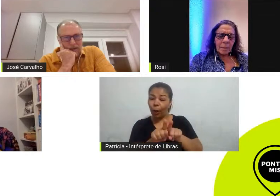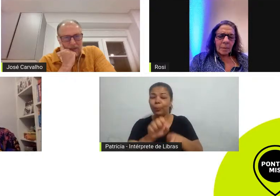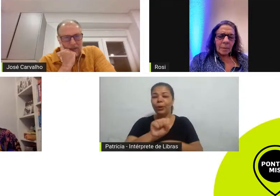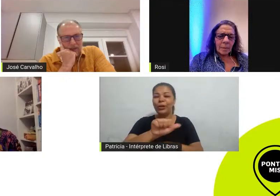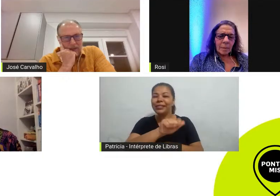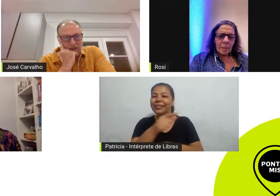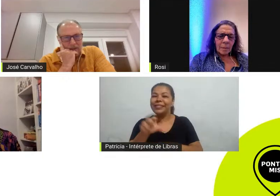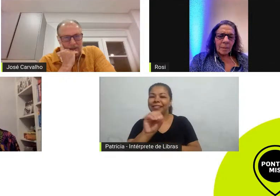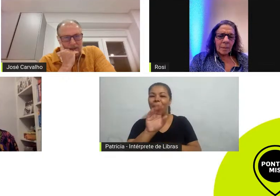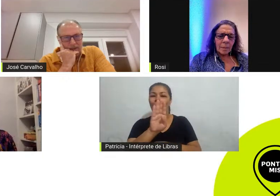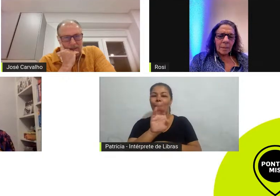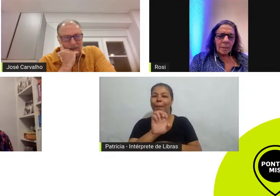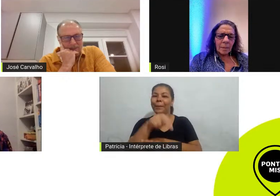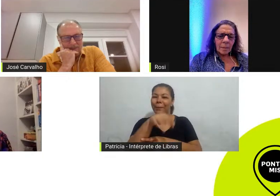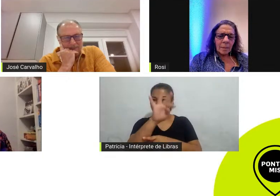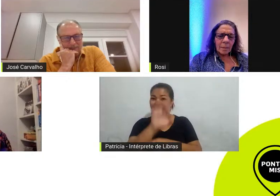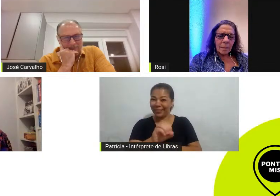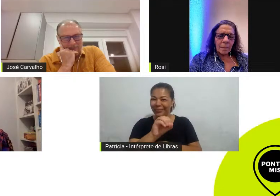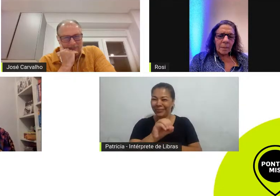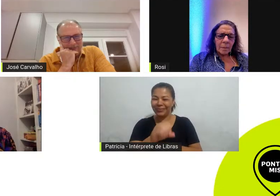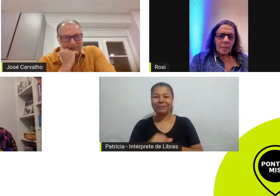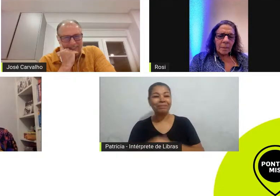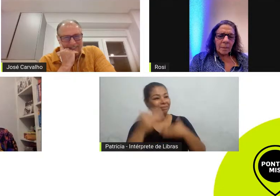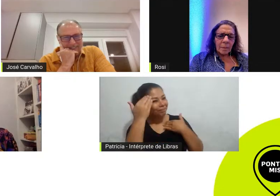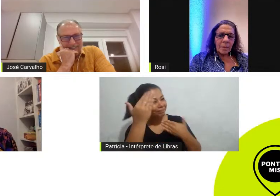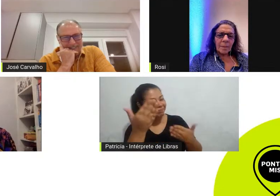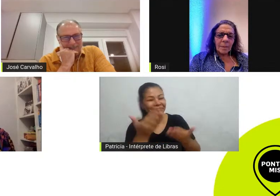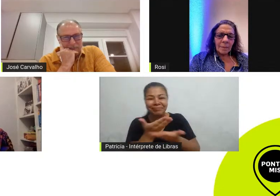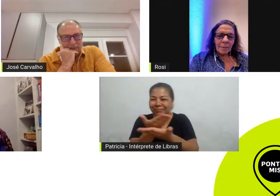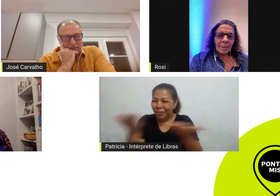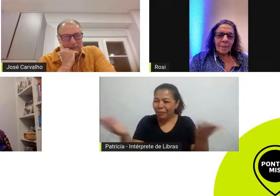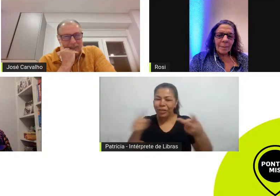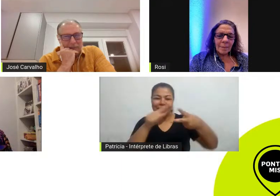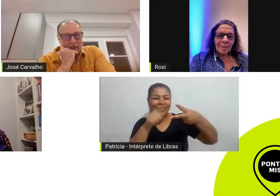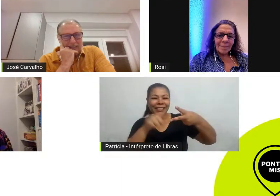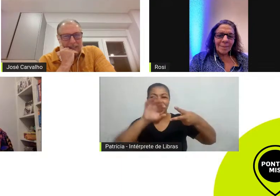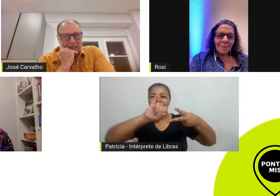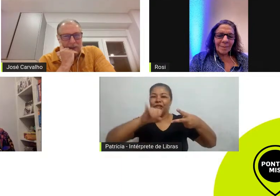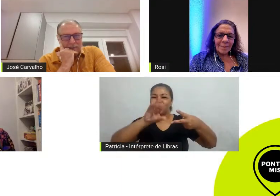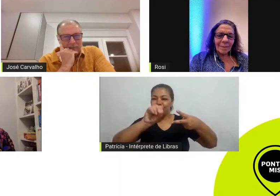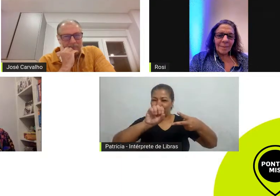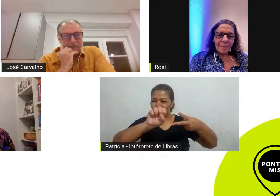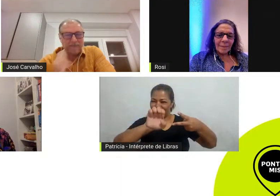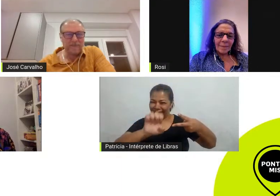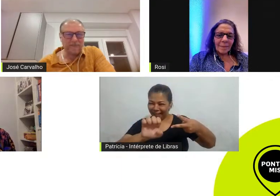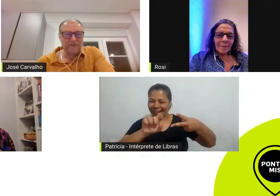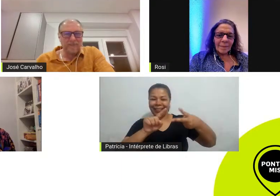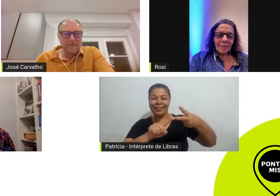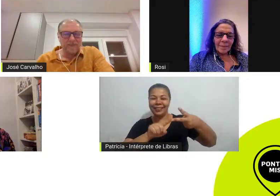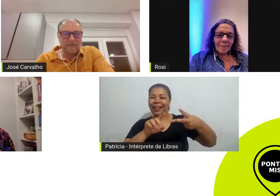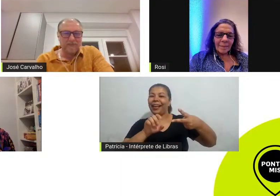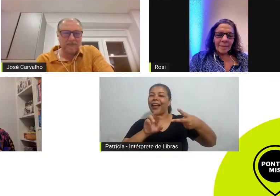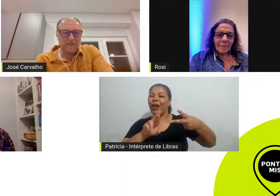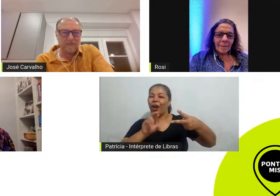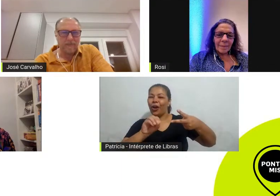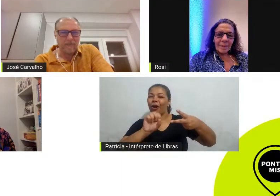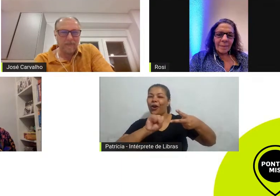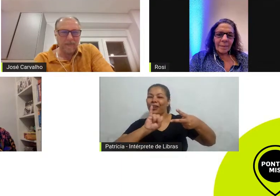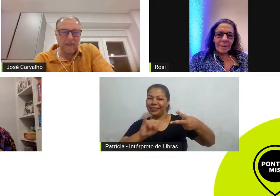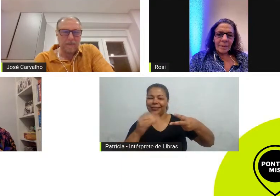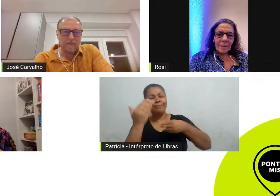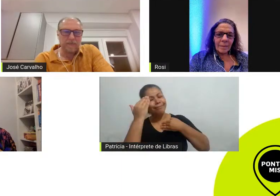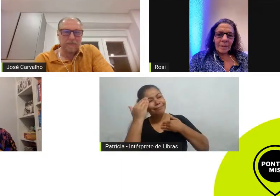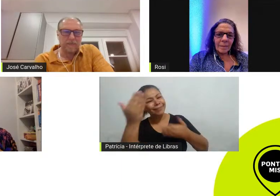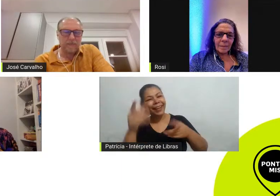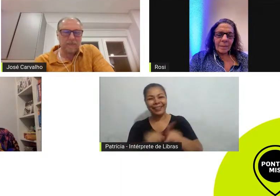obrigada José Rosi super feliz maravilha a gente tem tinha